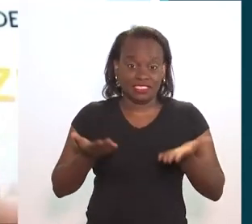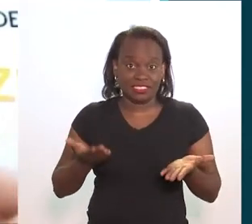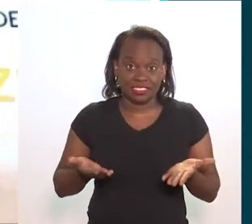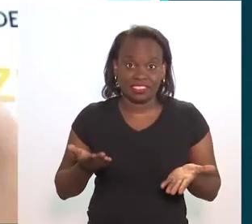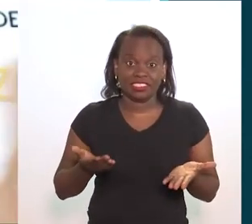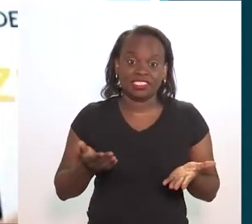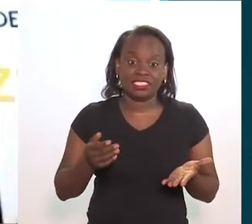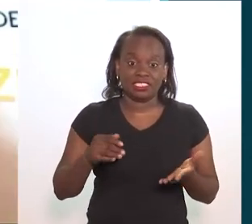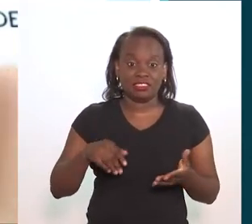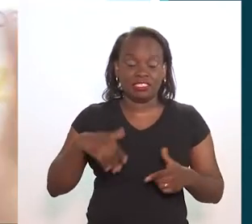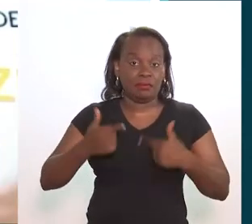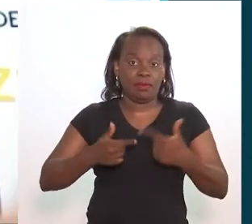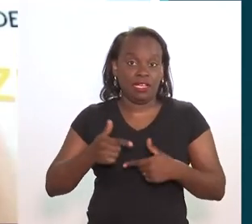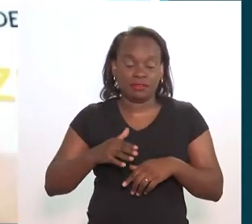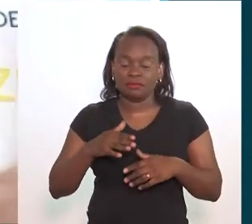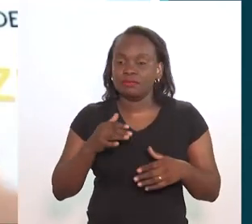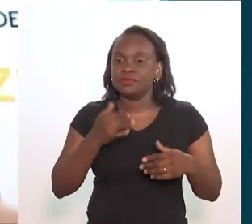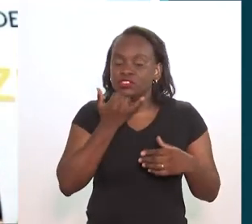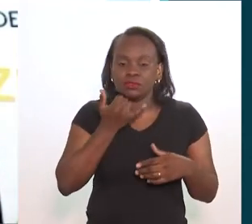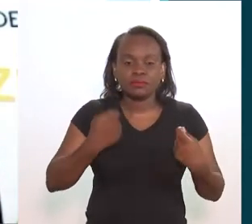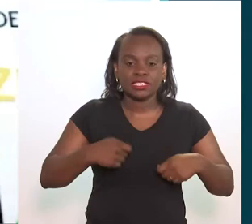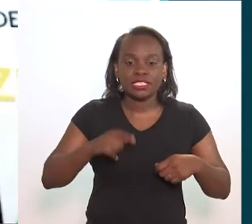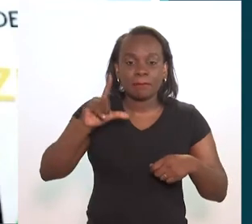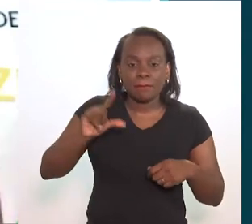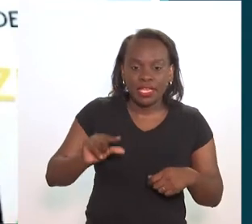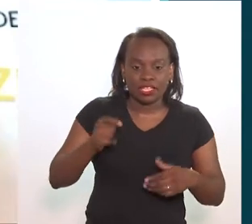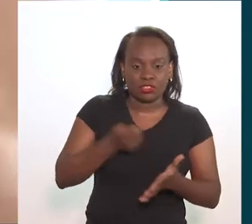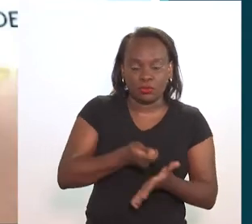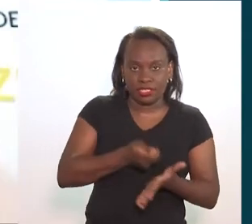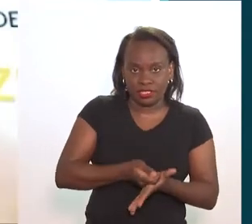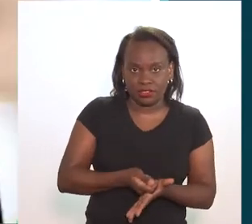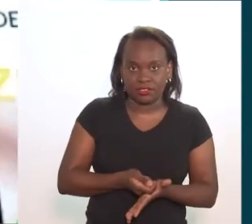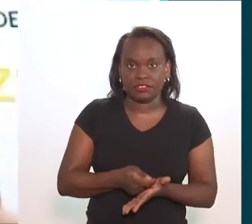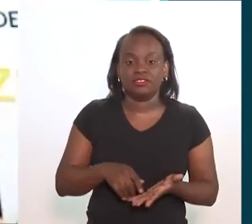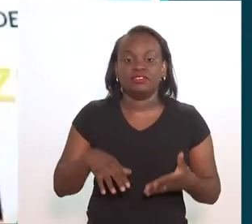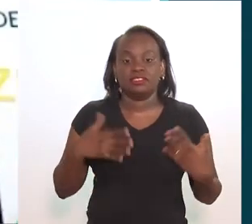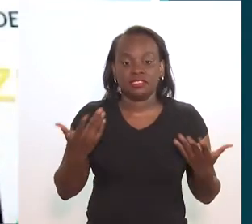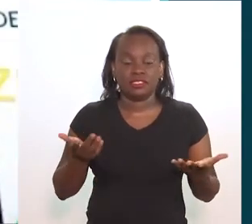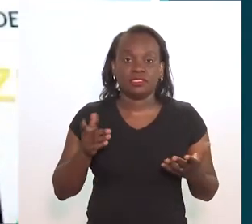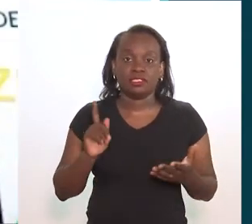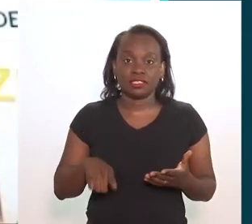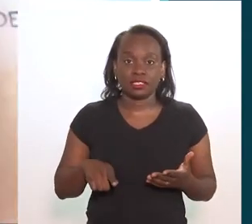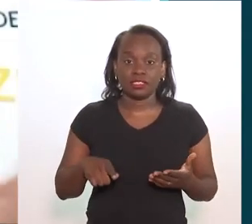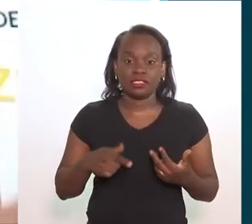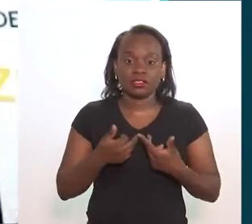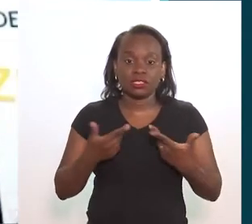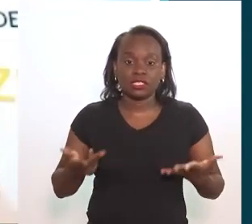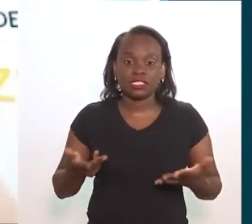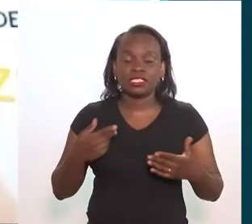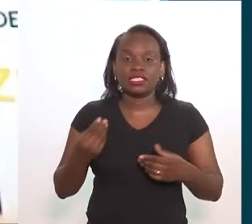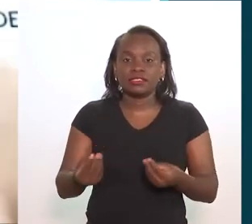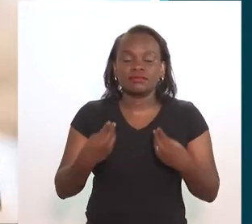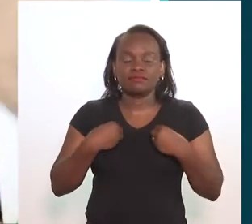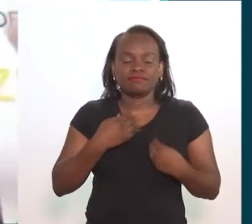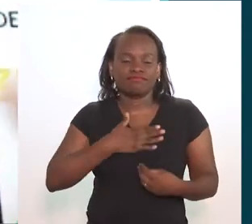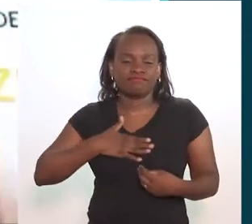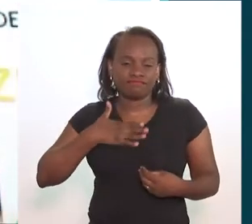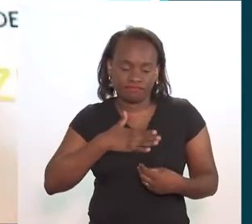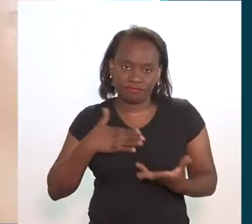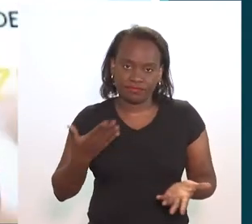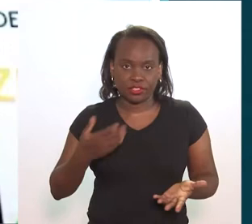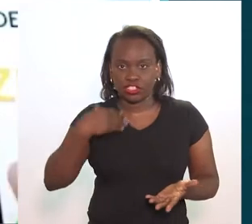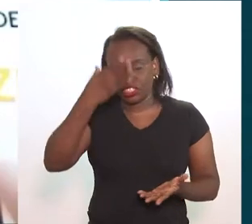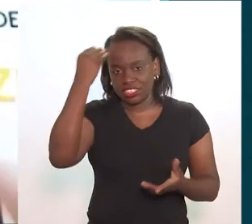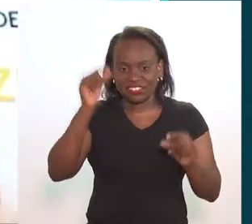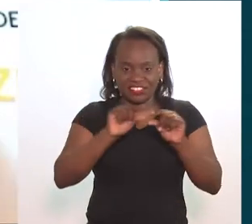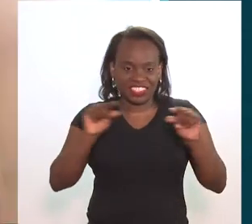assim. Quer dizer, ela tem que ser... Não é um pouco mais do um trabalho, desculpa. Tem que ser um pouco menos do que uma obrigação. Ela é uma coisa que precisa dar